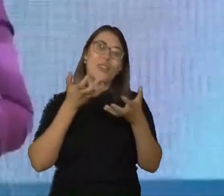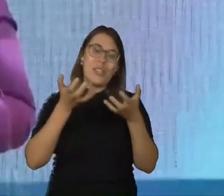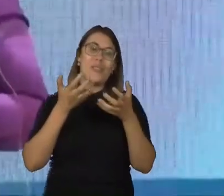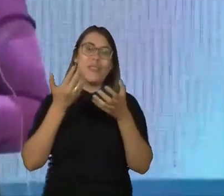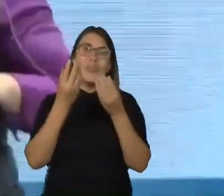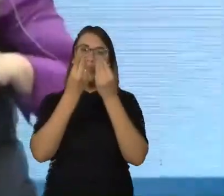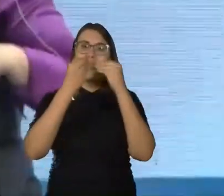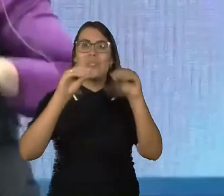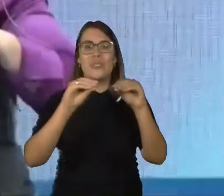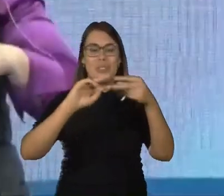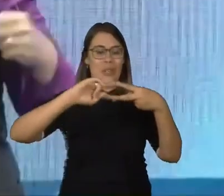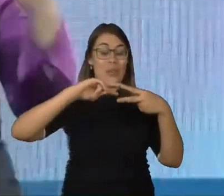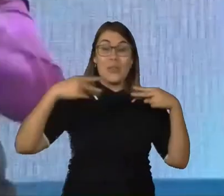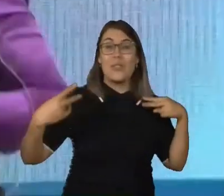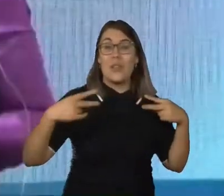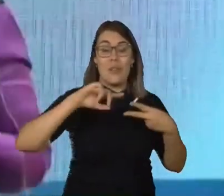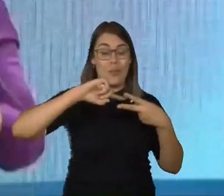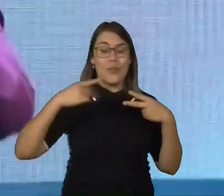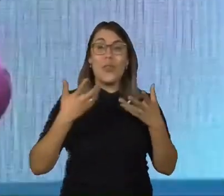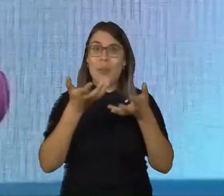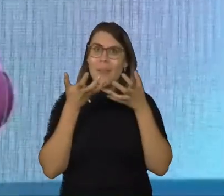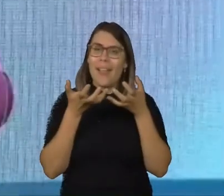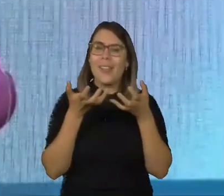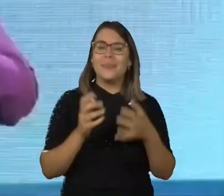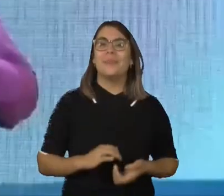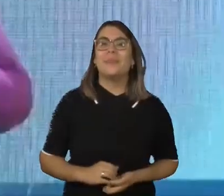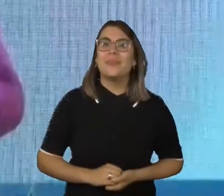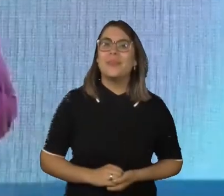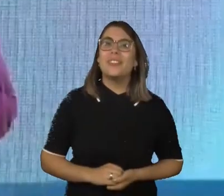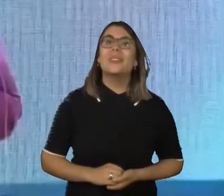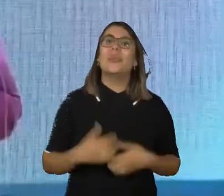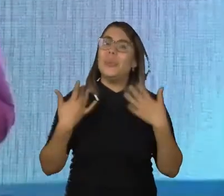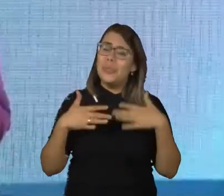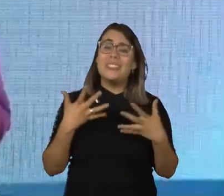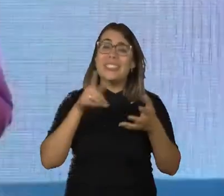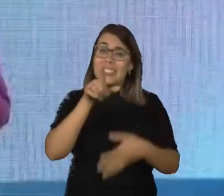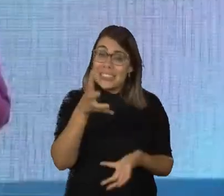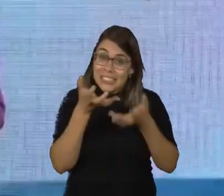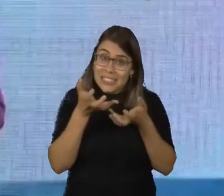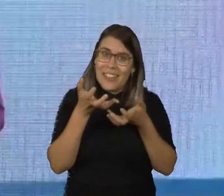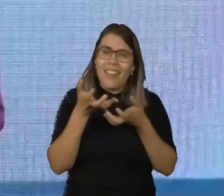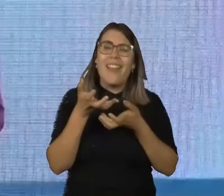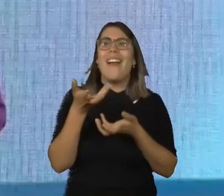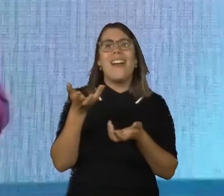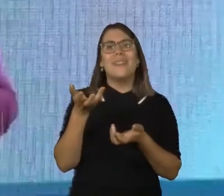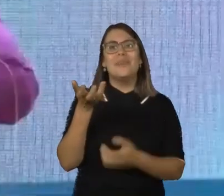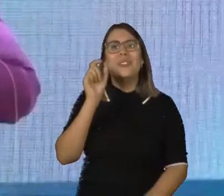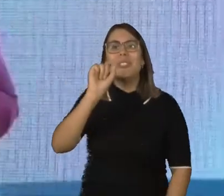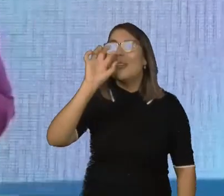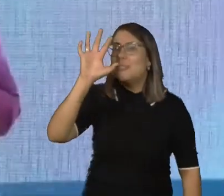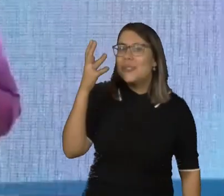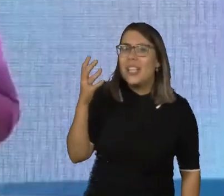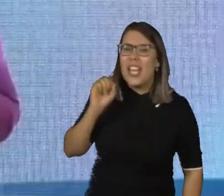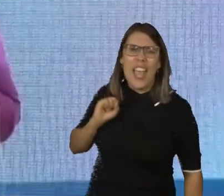o Como Eu Somo 21, a promoção que eu vi que tem literária. Vou fazer isso. Você está tendo uma intenção. Quando você tem isso, e por que a gente